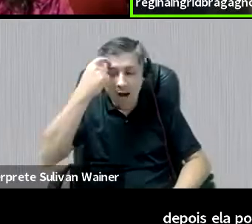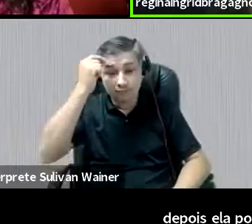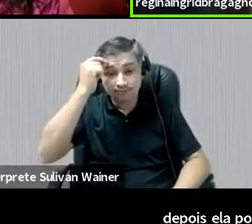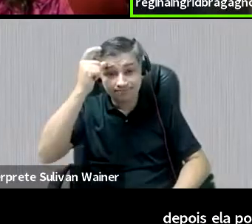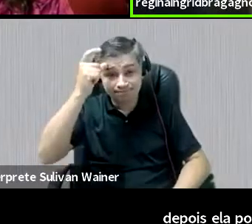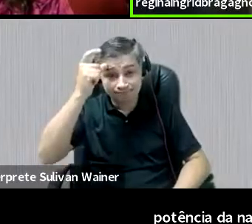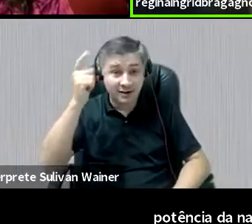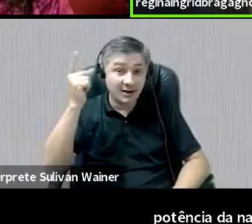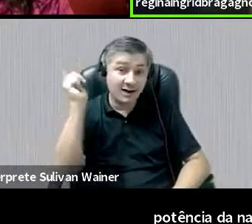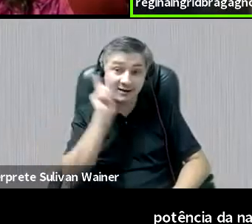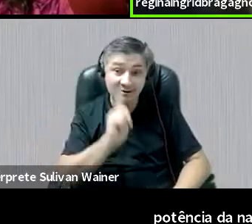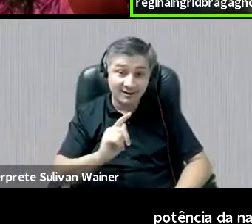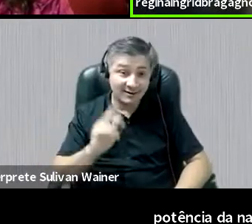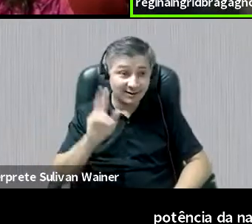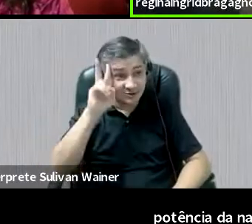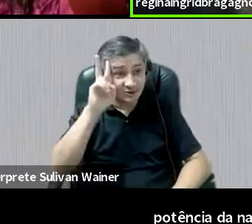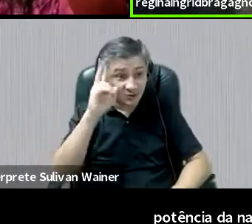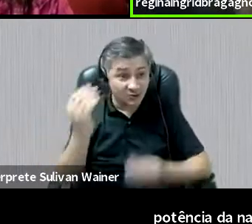narrativa